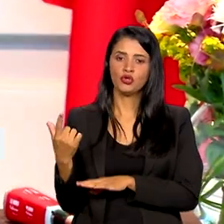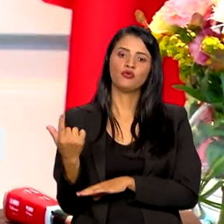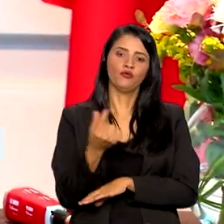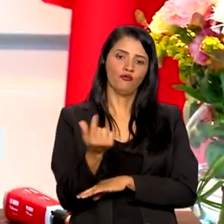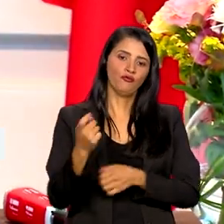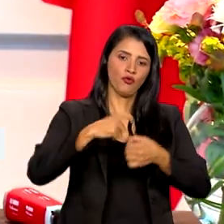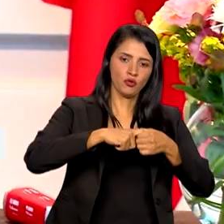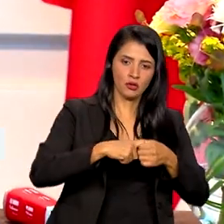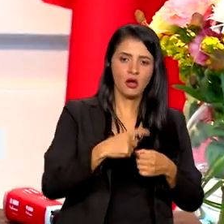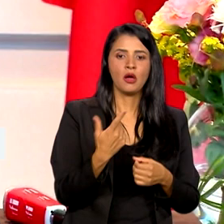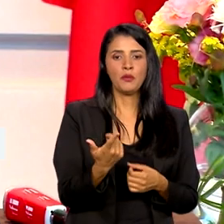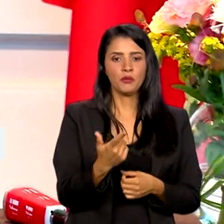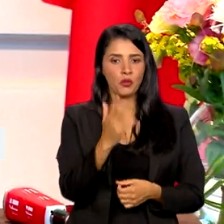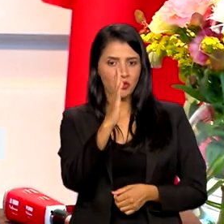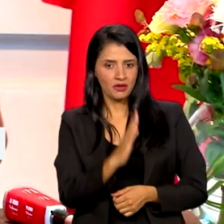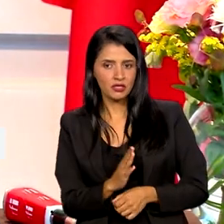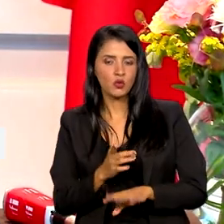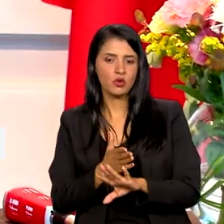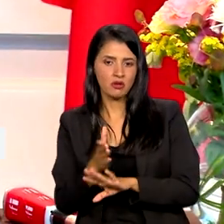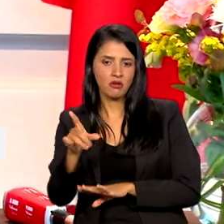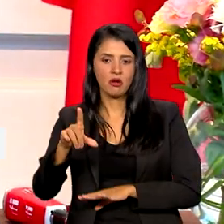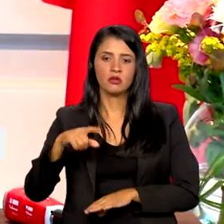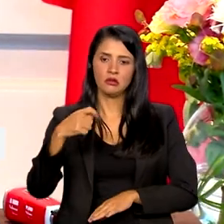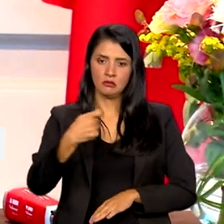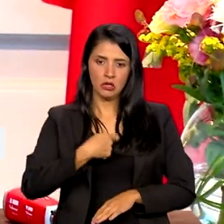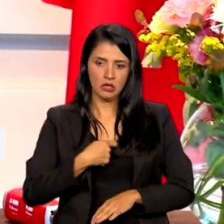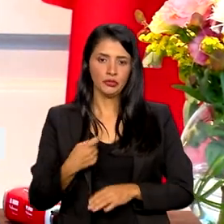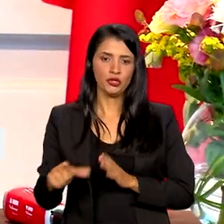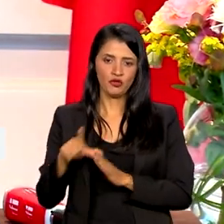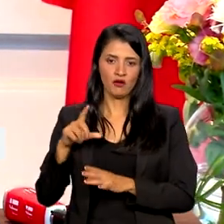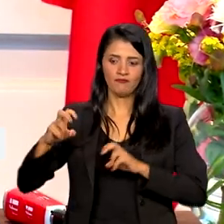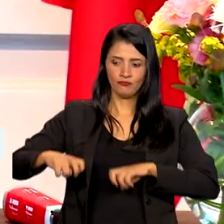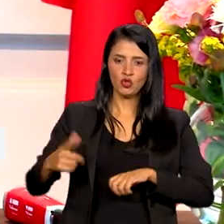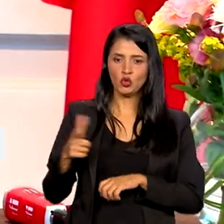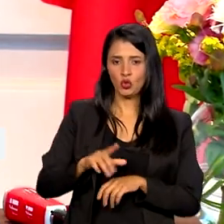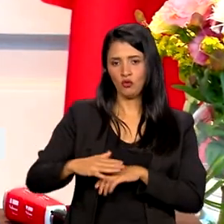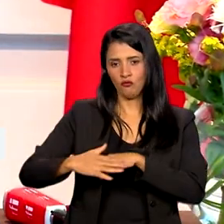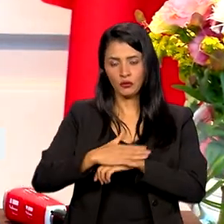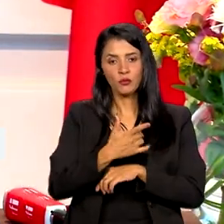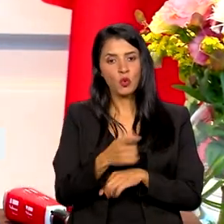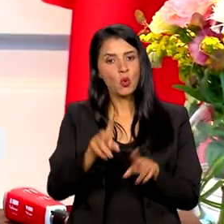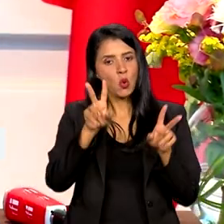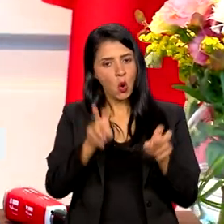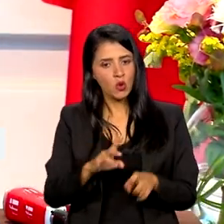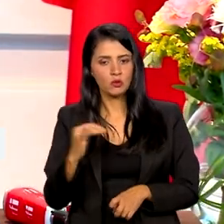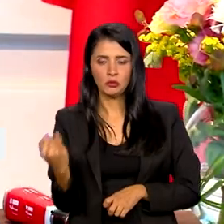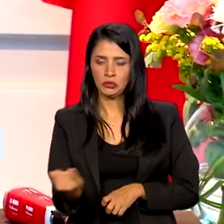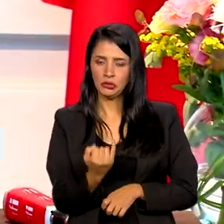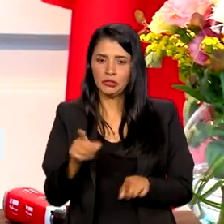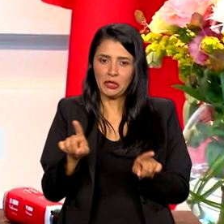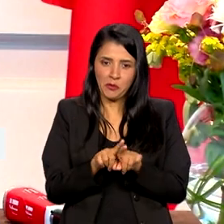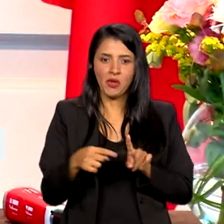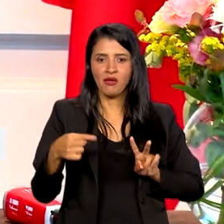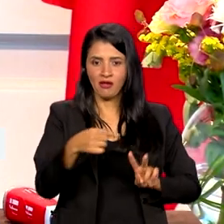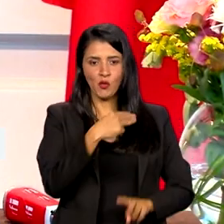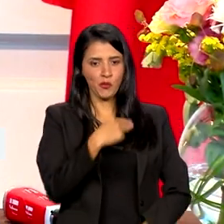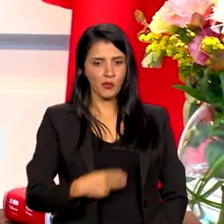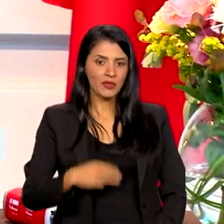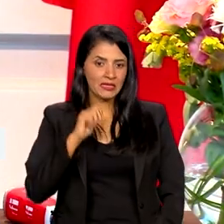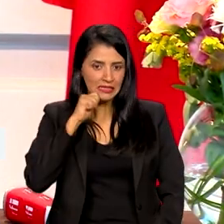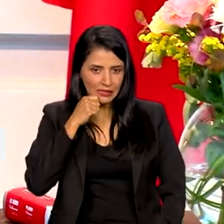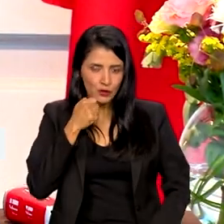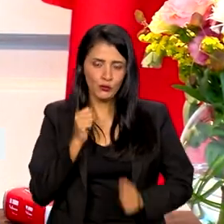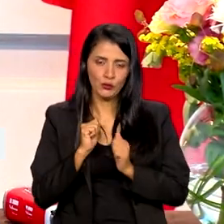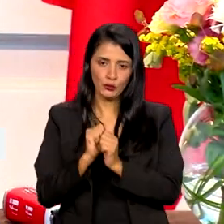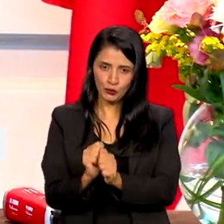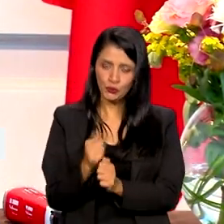antes de irmos para a Espanha. Uma outra pauta que também foi muito importante, e o bom que o Silvio também estava conosco, era